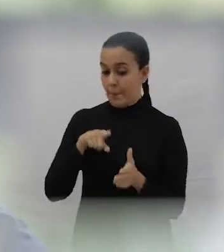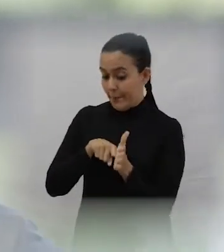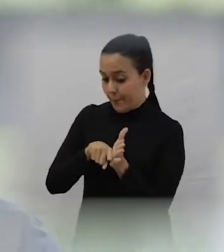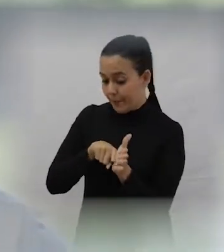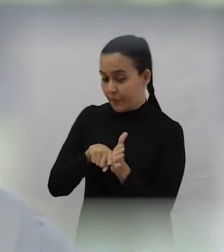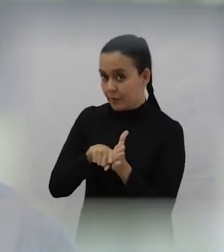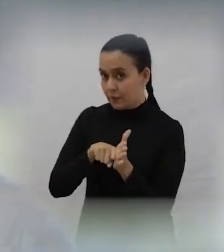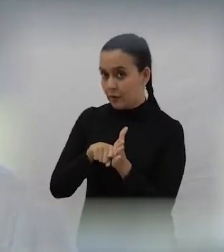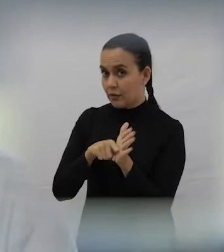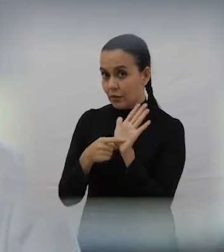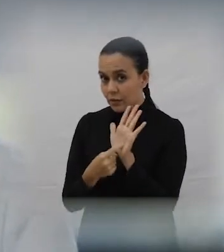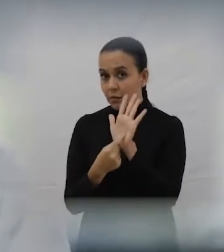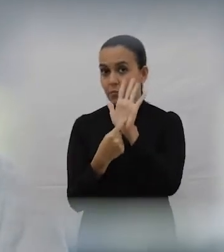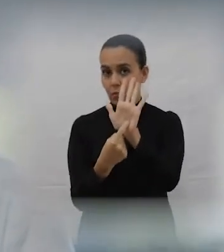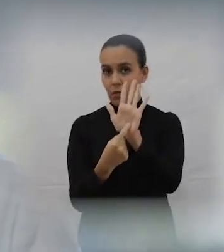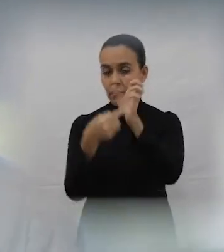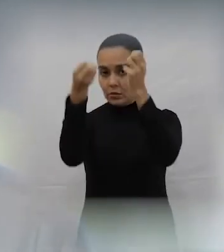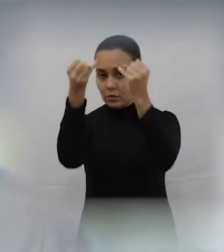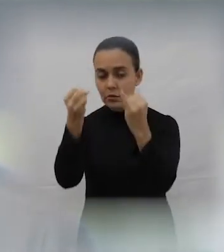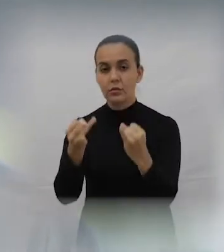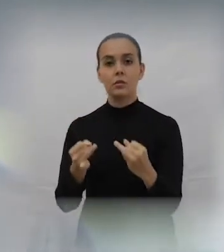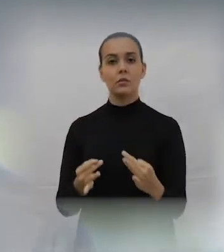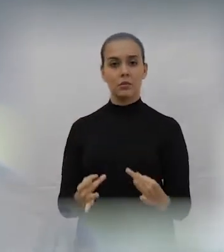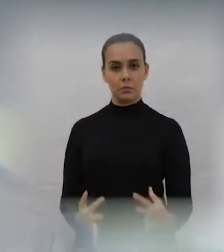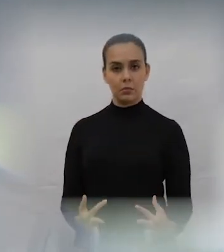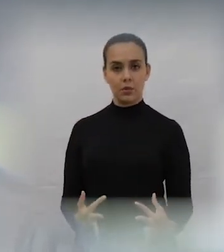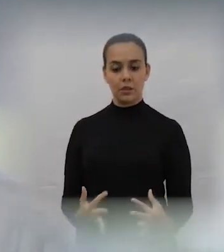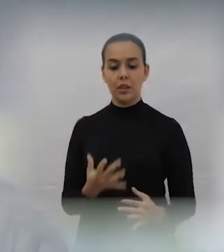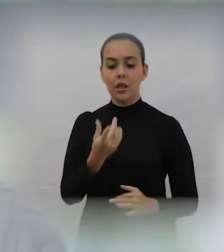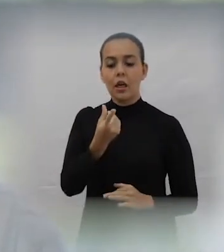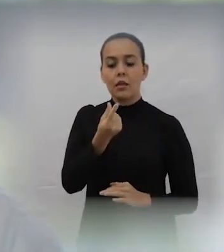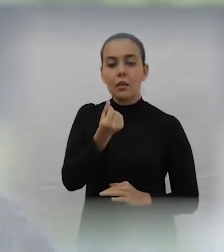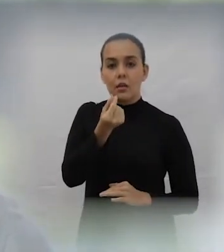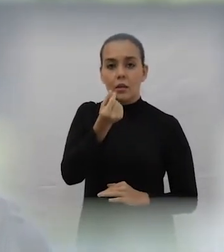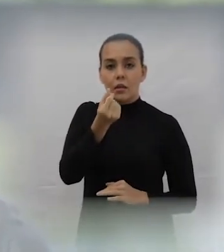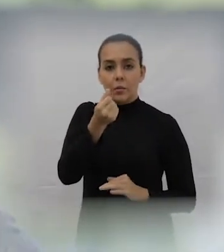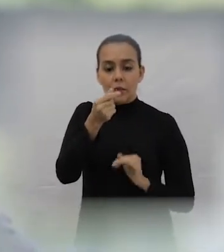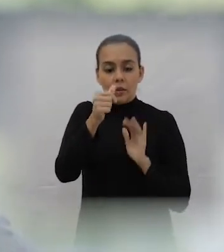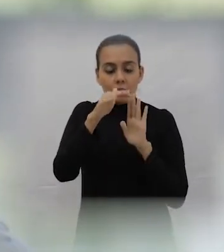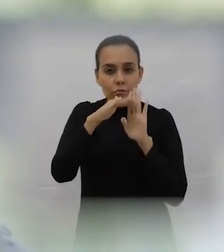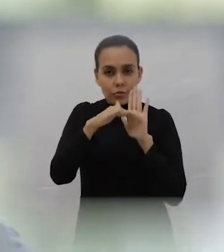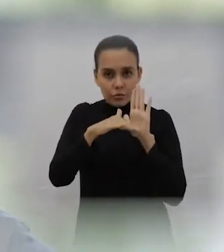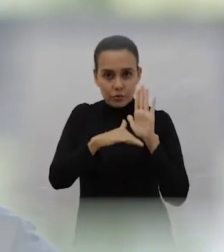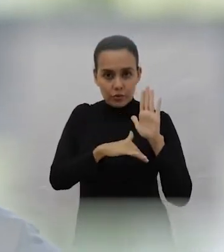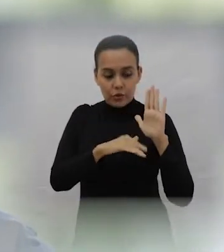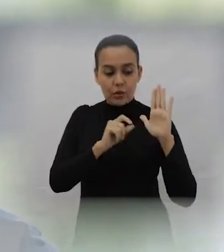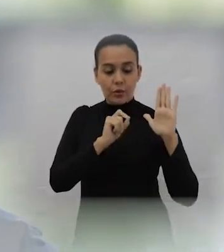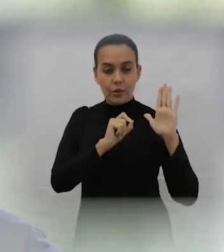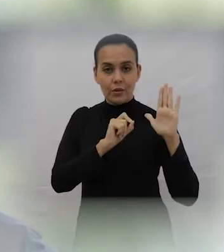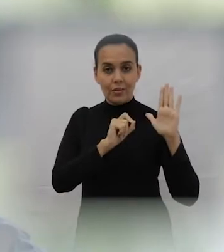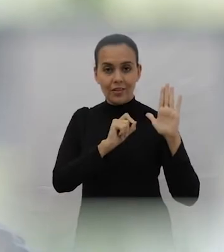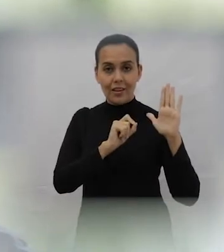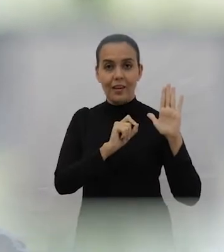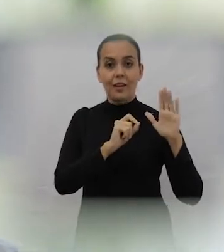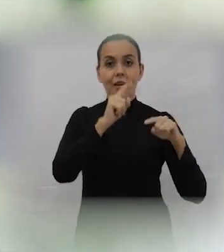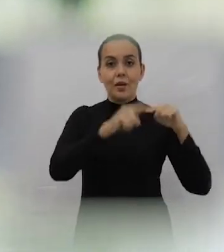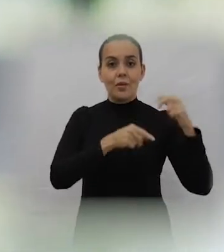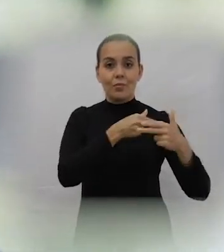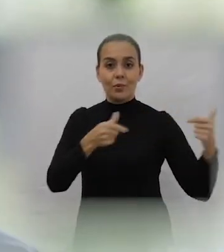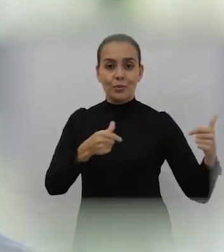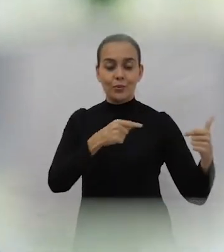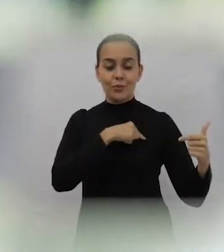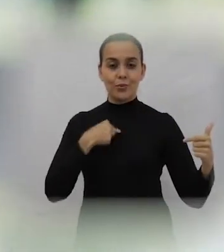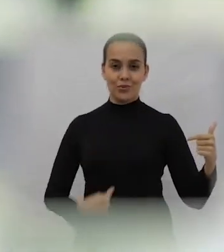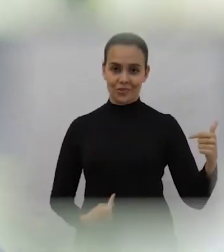custo, o baixo preço dos produtos chineses a os baixos salários e a esse desrespeito ao meio ambiente. Eles têm, ao contrário,